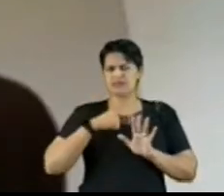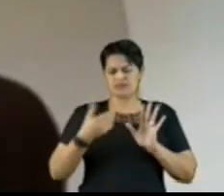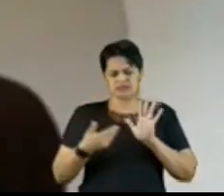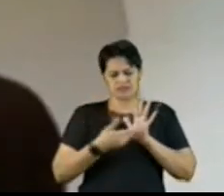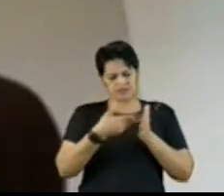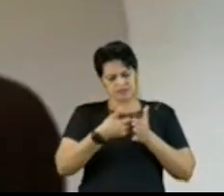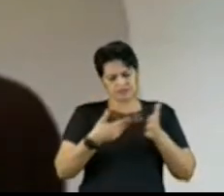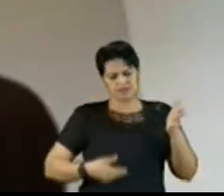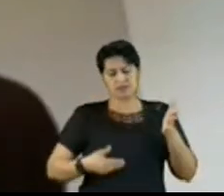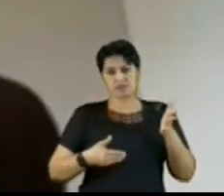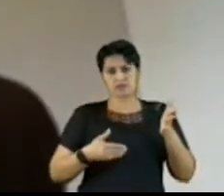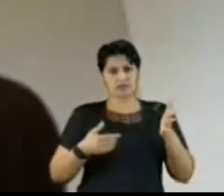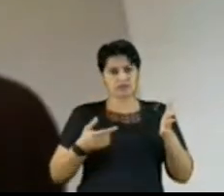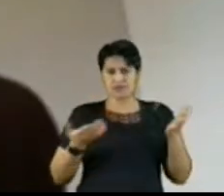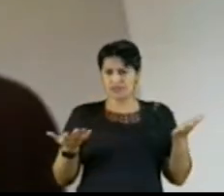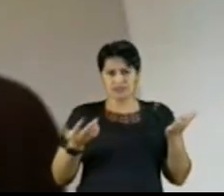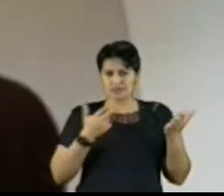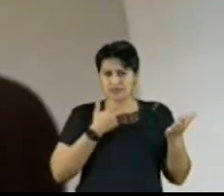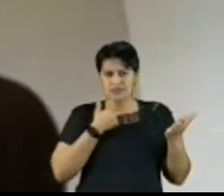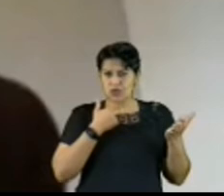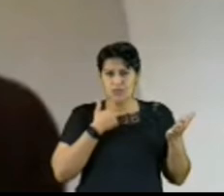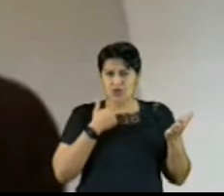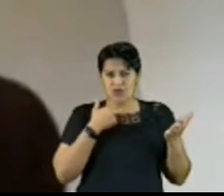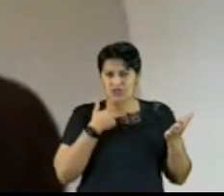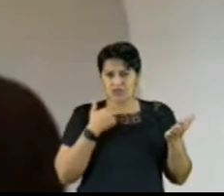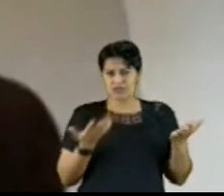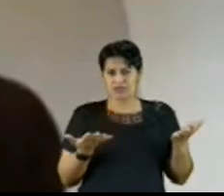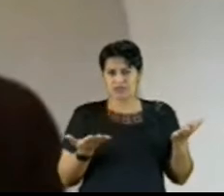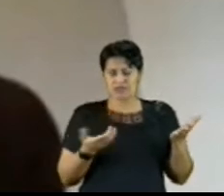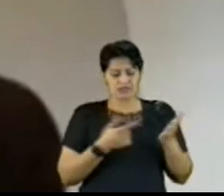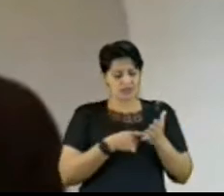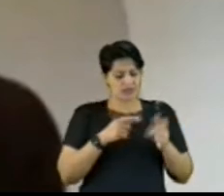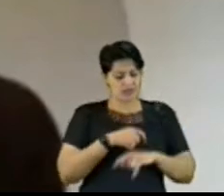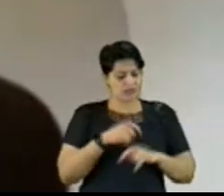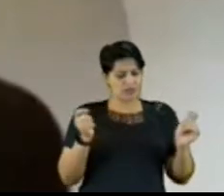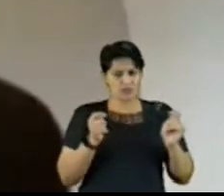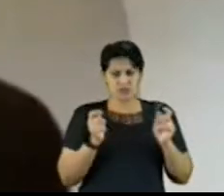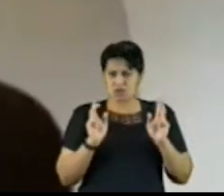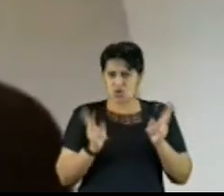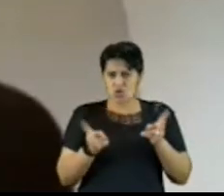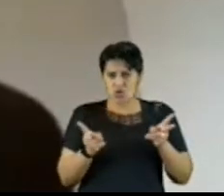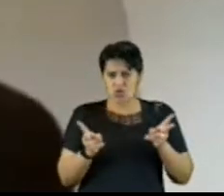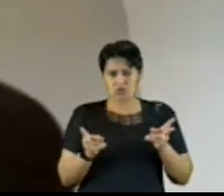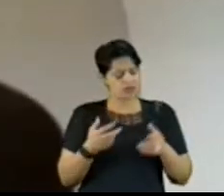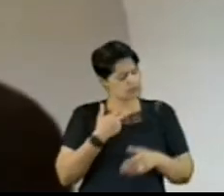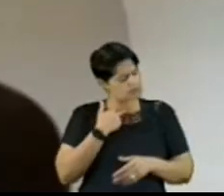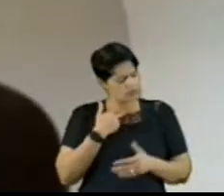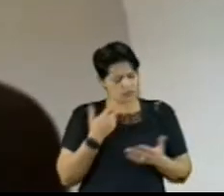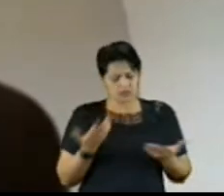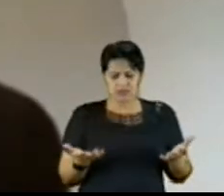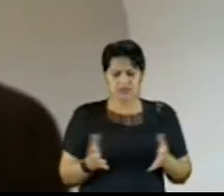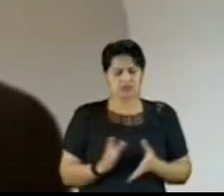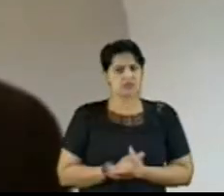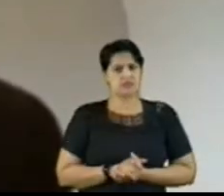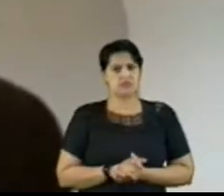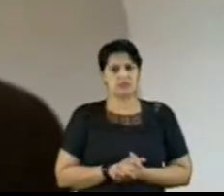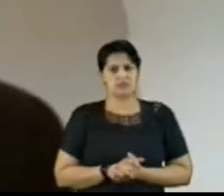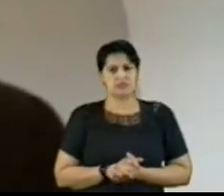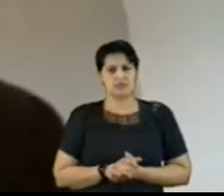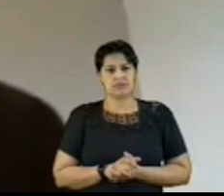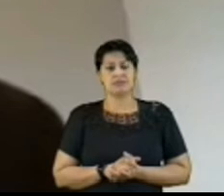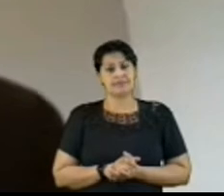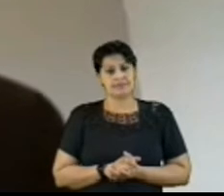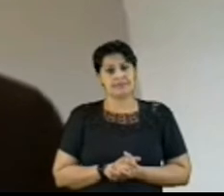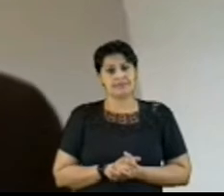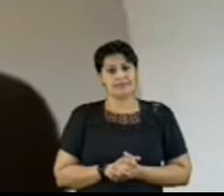análise e que não podem, sob qualquer hipótese, ser mantidos na forma atual. E aí, posso